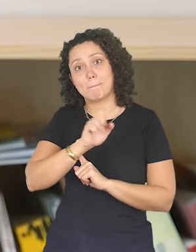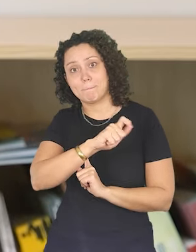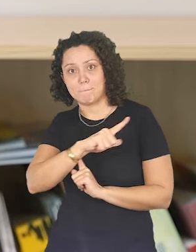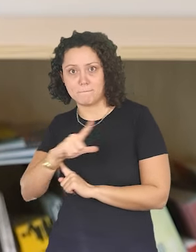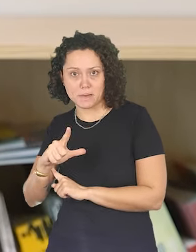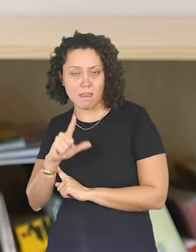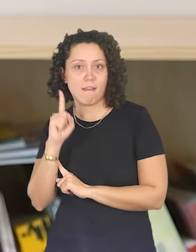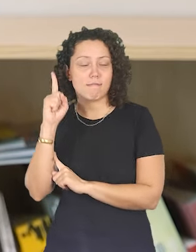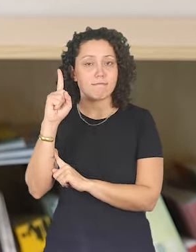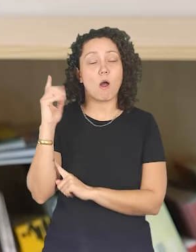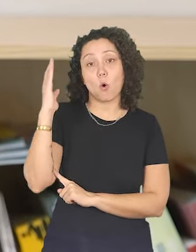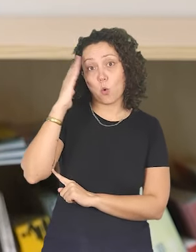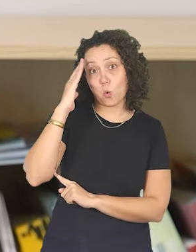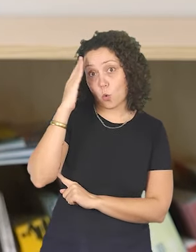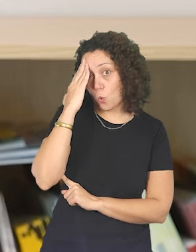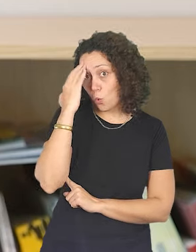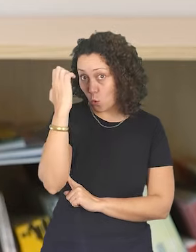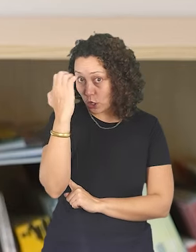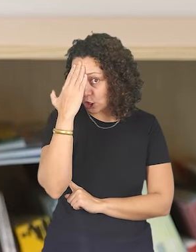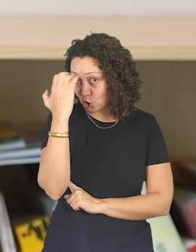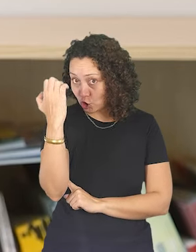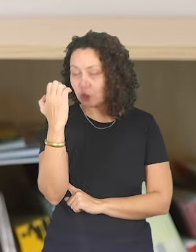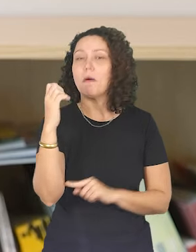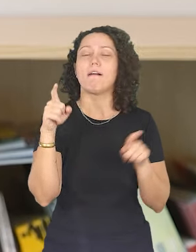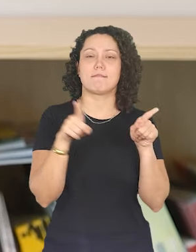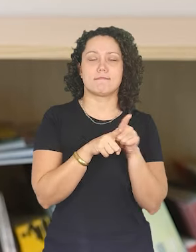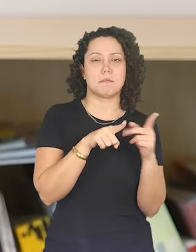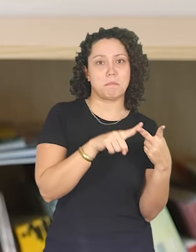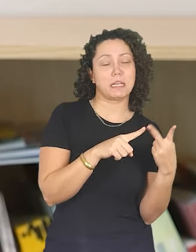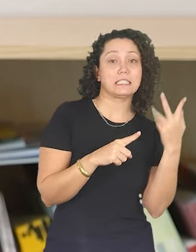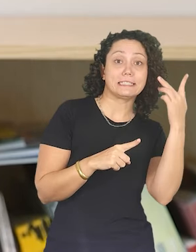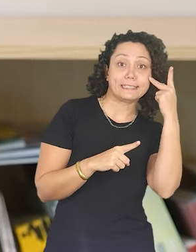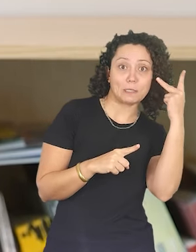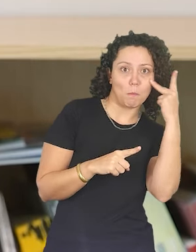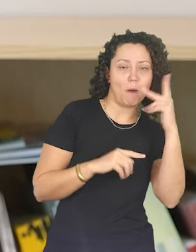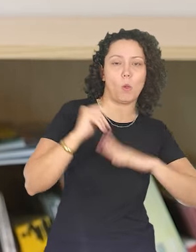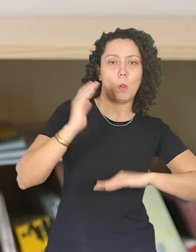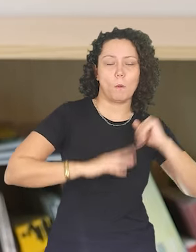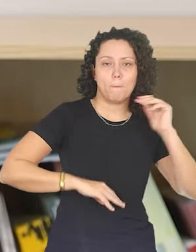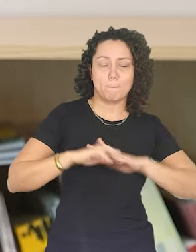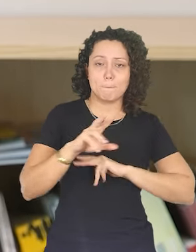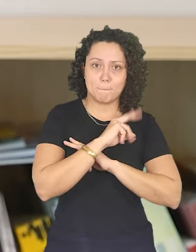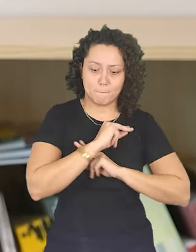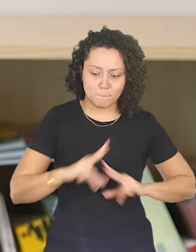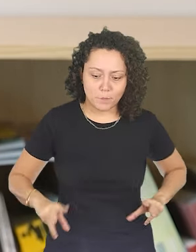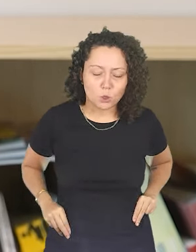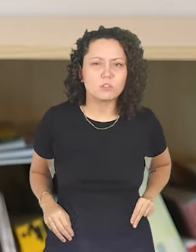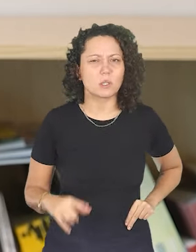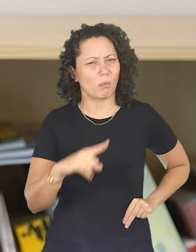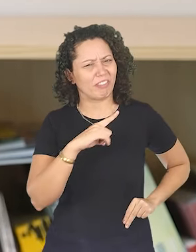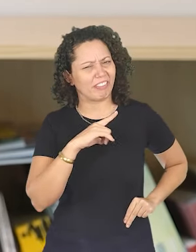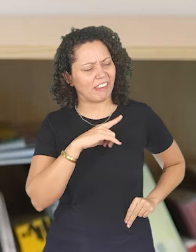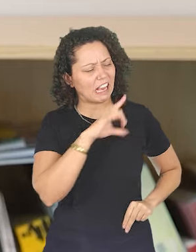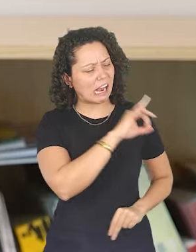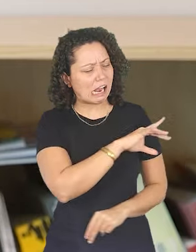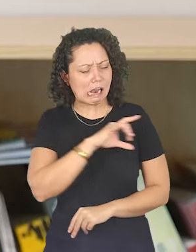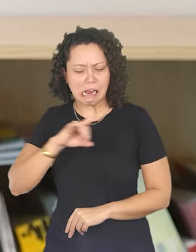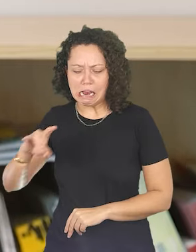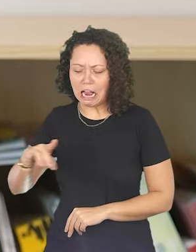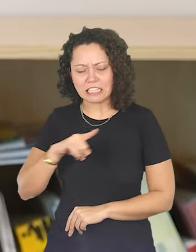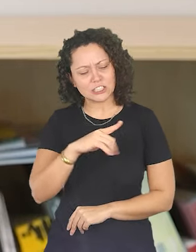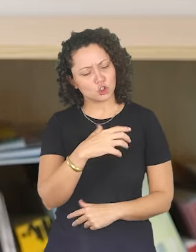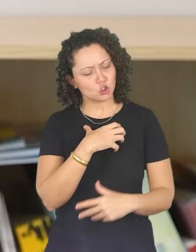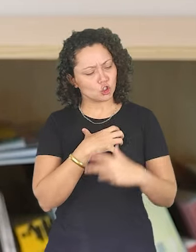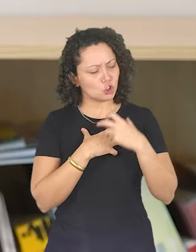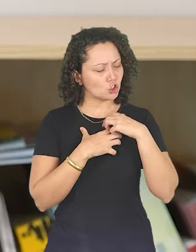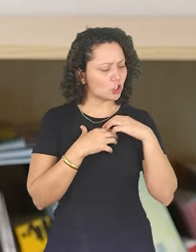duas bienais, na Bienal de Curitiba, como coordenadora e na Bienal de São Paulo como produtora também. Então, acho que cada lugar tem uma característica muito diferente